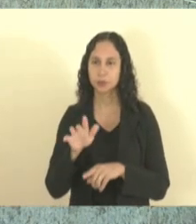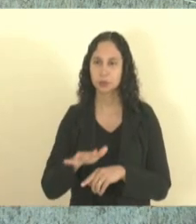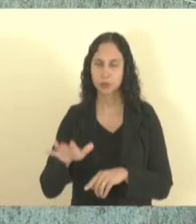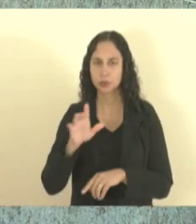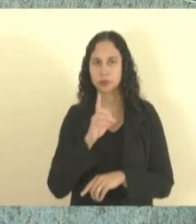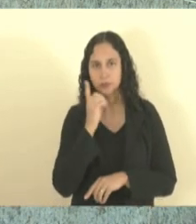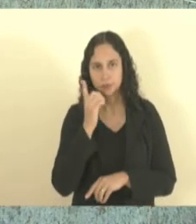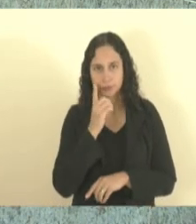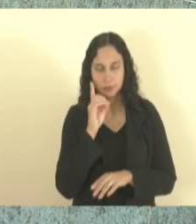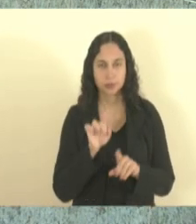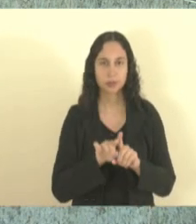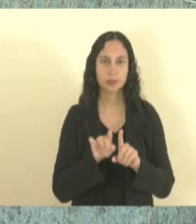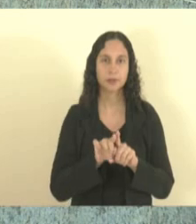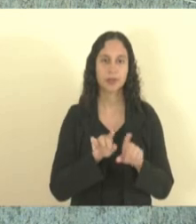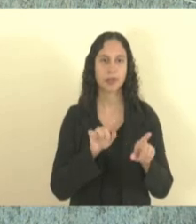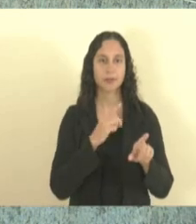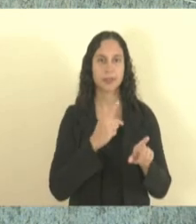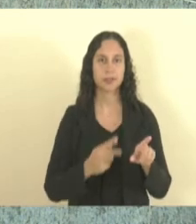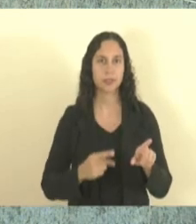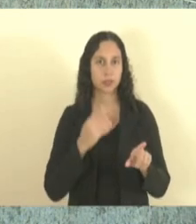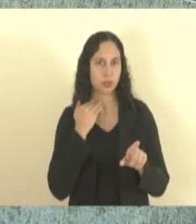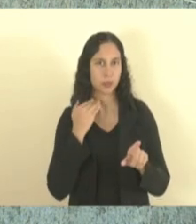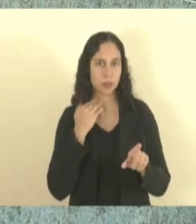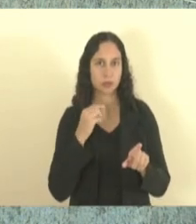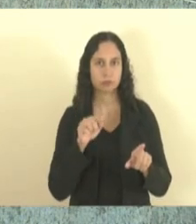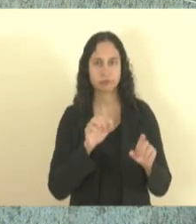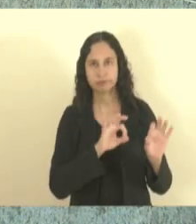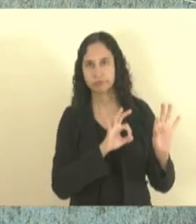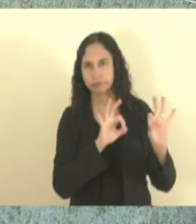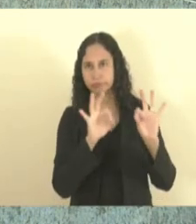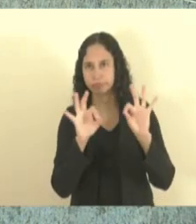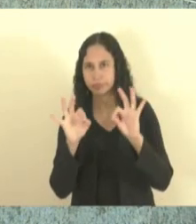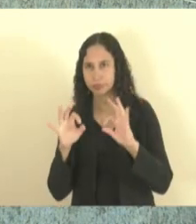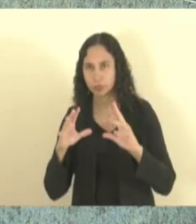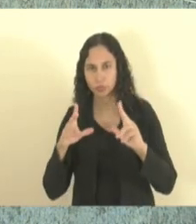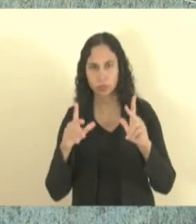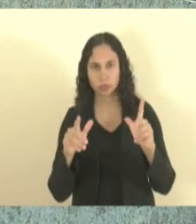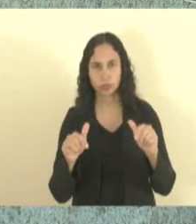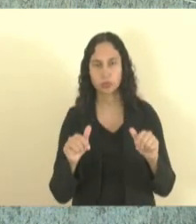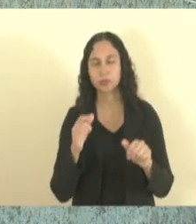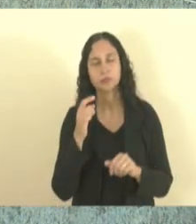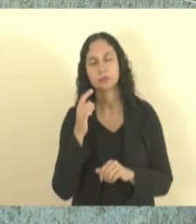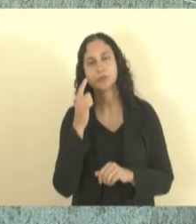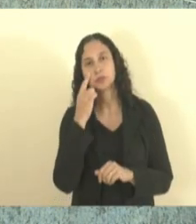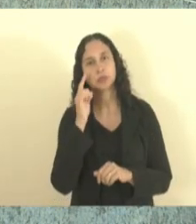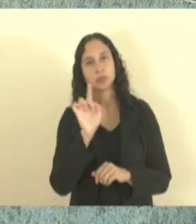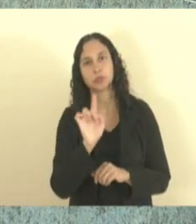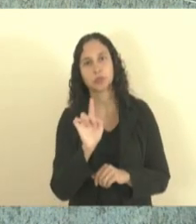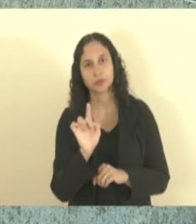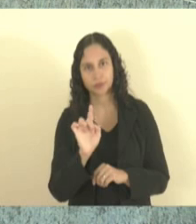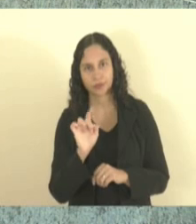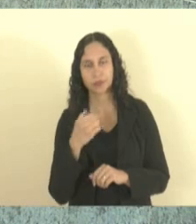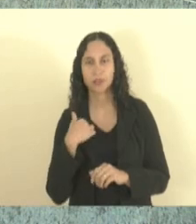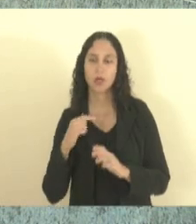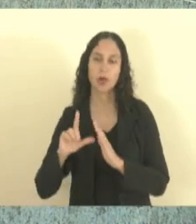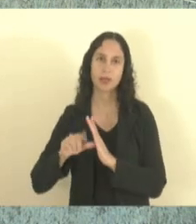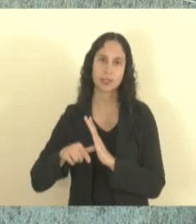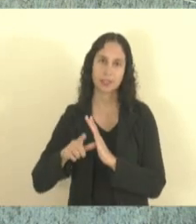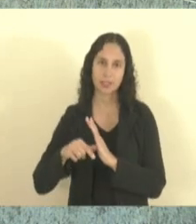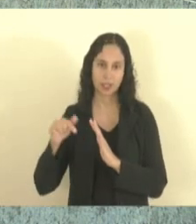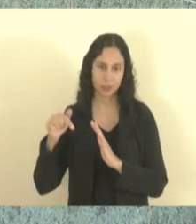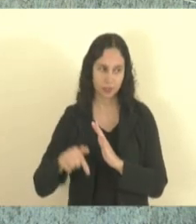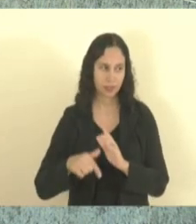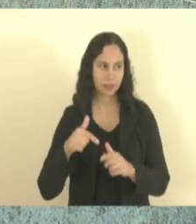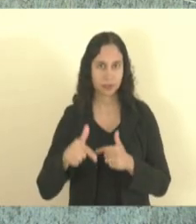senhor Lorenzo cuja apresentação infelizmente eu não pude ver para o completo pois devido a alguns afazeres no gabinete cheguei um pouco atrasado